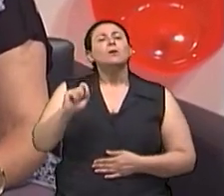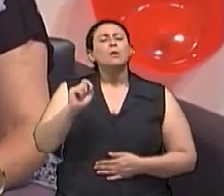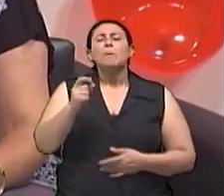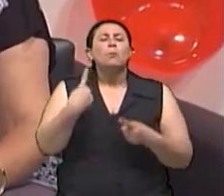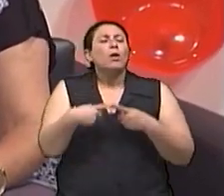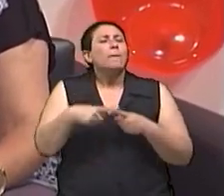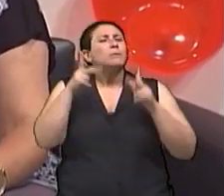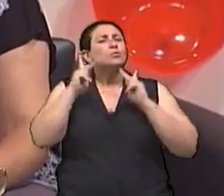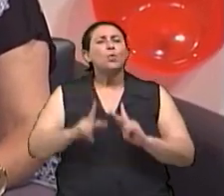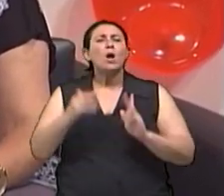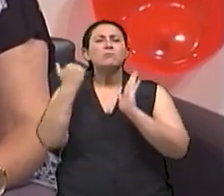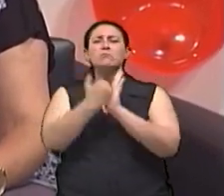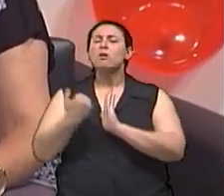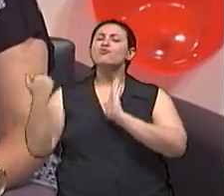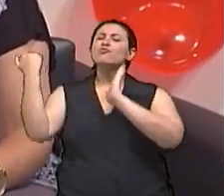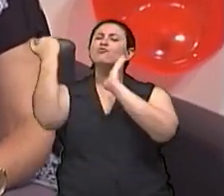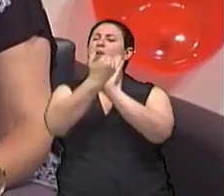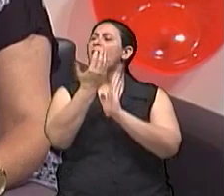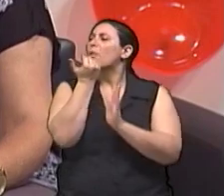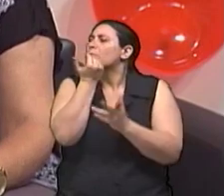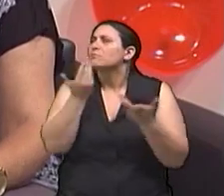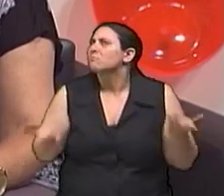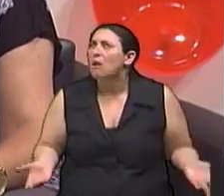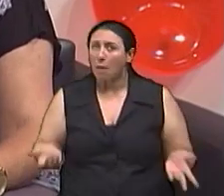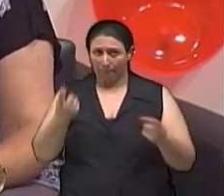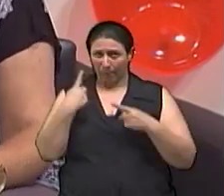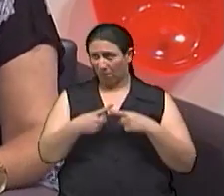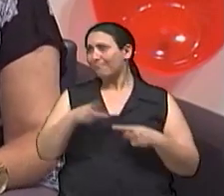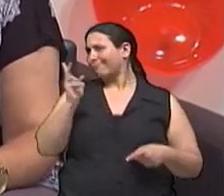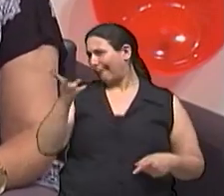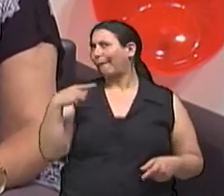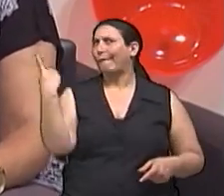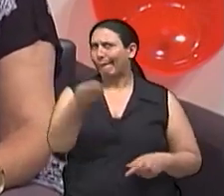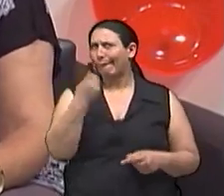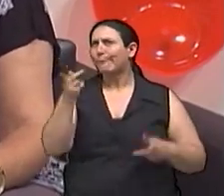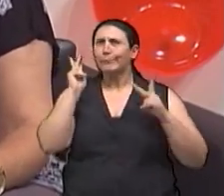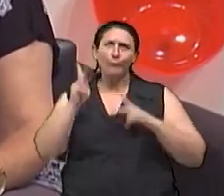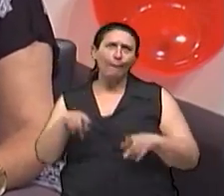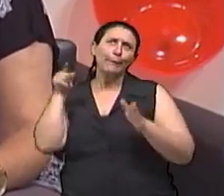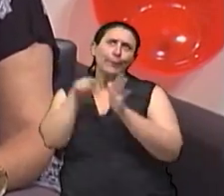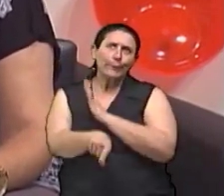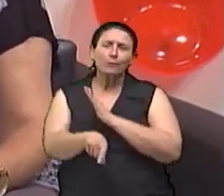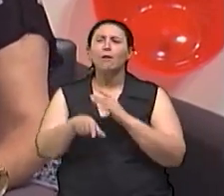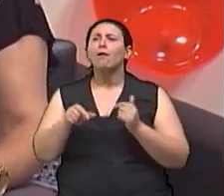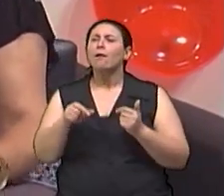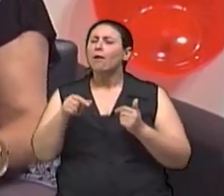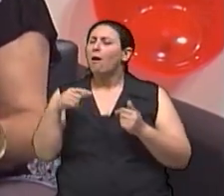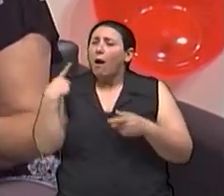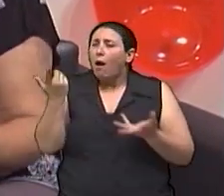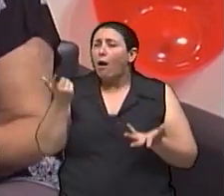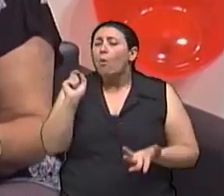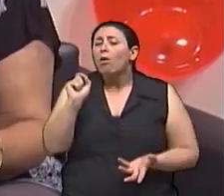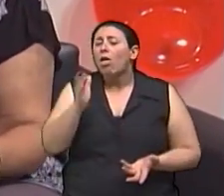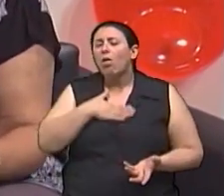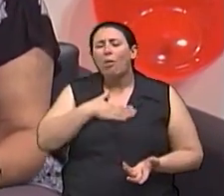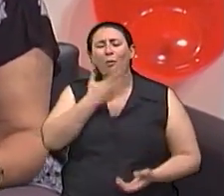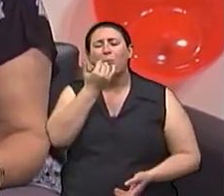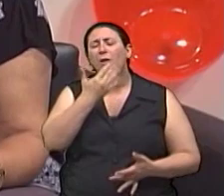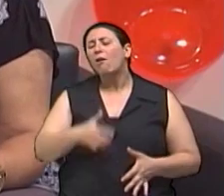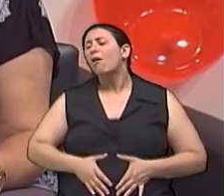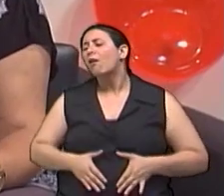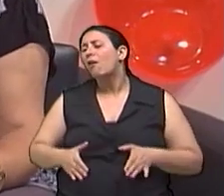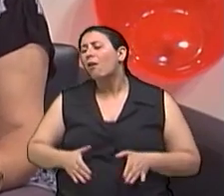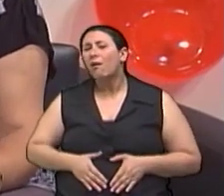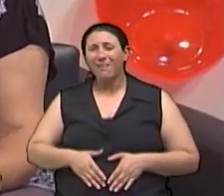alimentação nas festas de fim de ano? Uma pergunta recorrente, uma pergunta que todo mundo se faz Por que eu comi tanto?